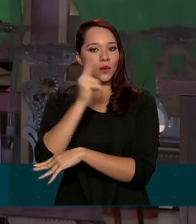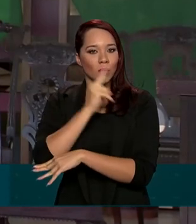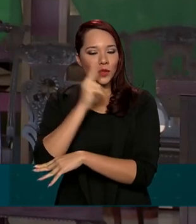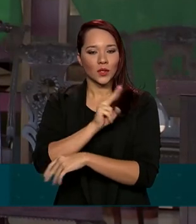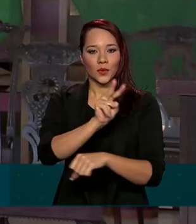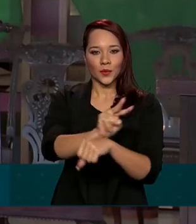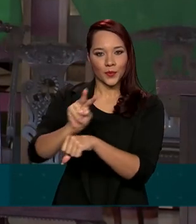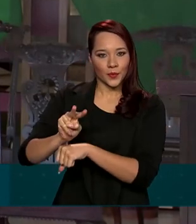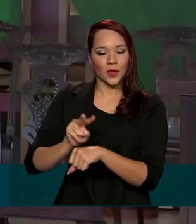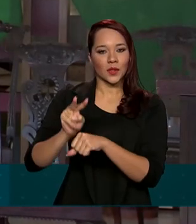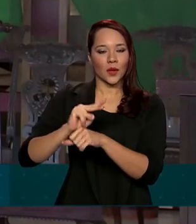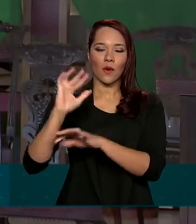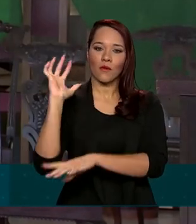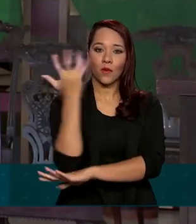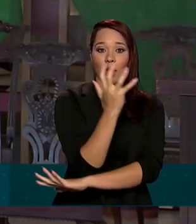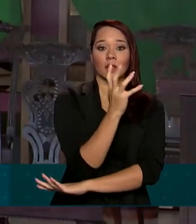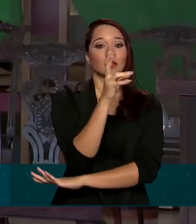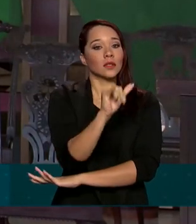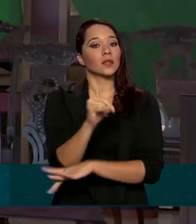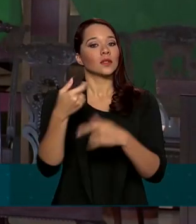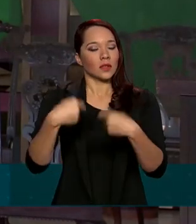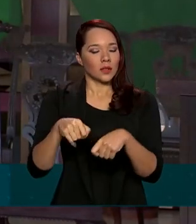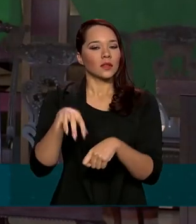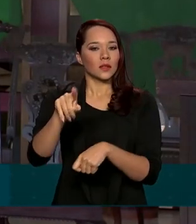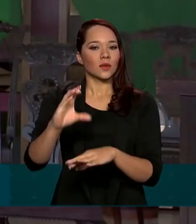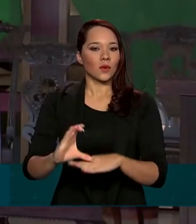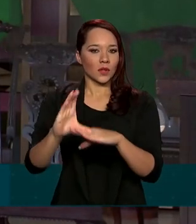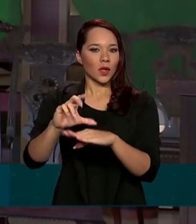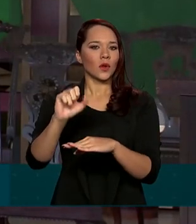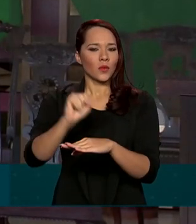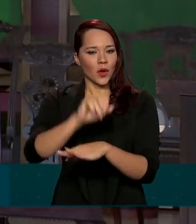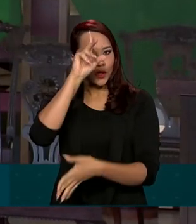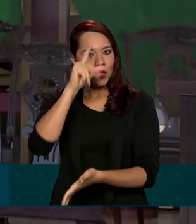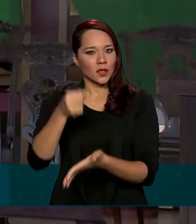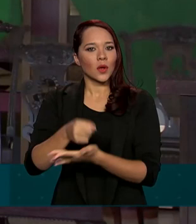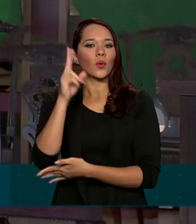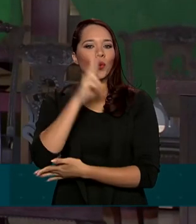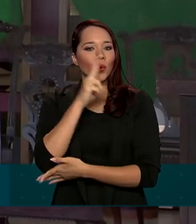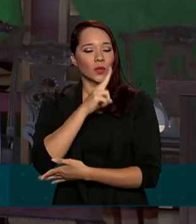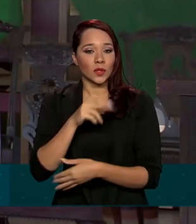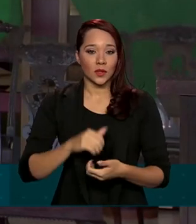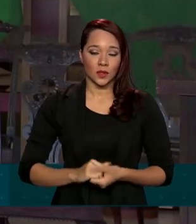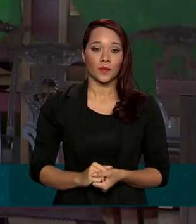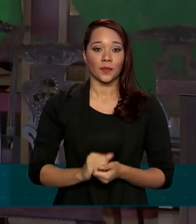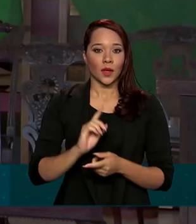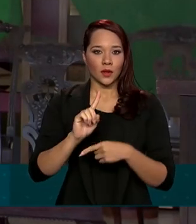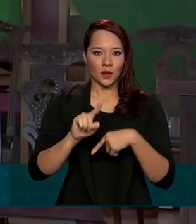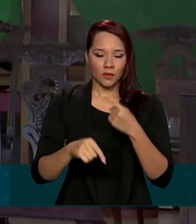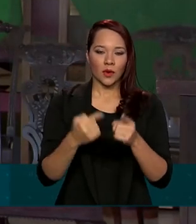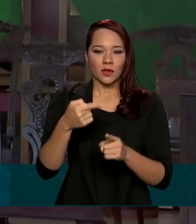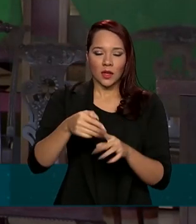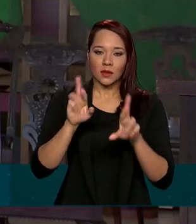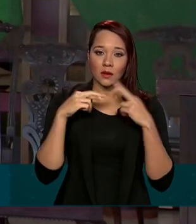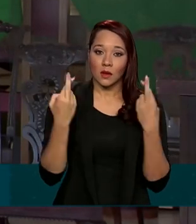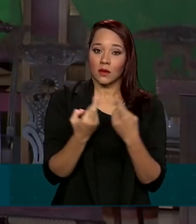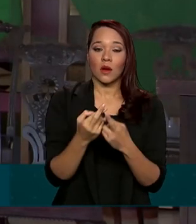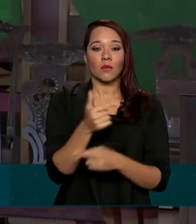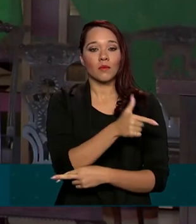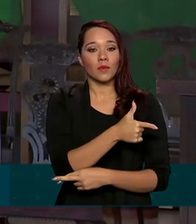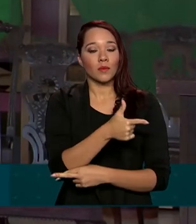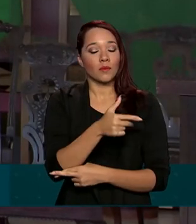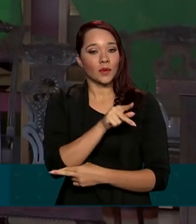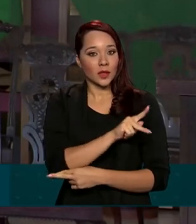de proteção à floresta, quando há necessidade, esse Conselho pode tomar medidas emergenciais. E depois desse encontro, o vice-presidente vai fazer uma